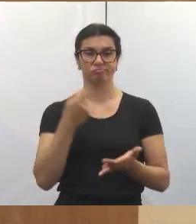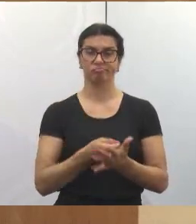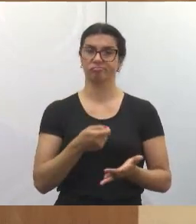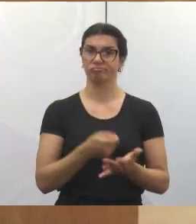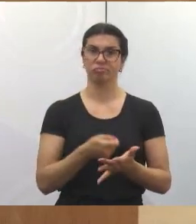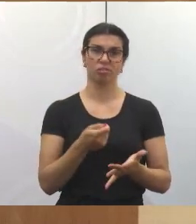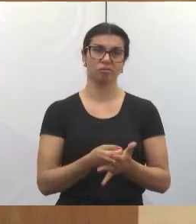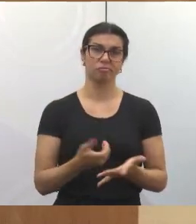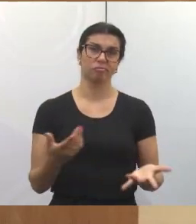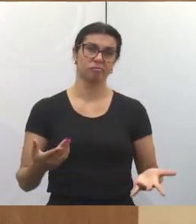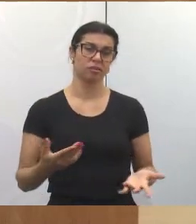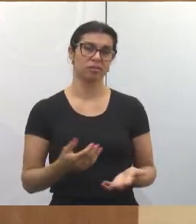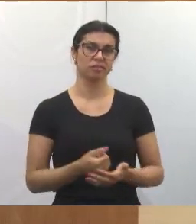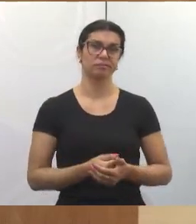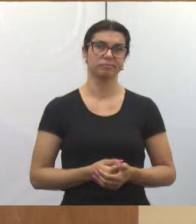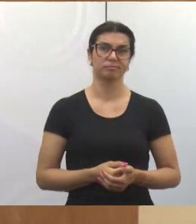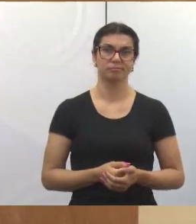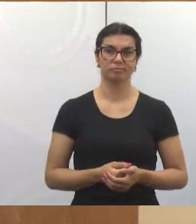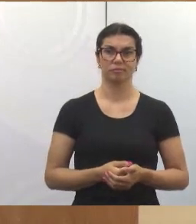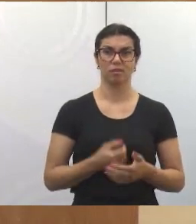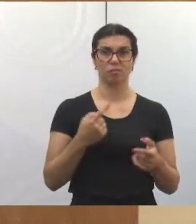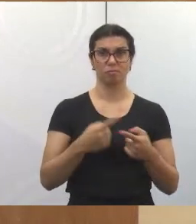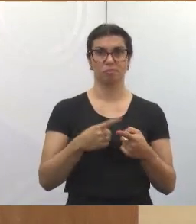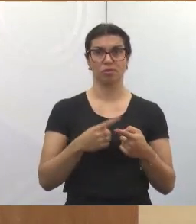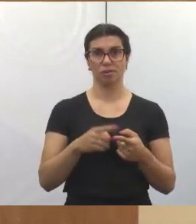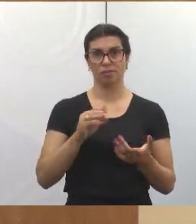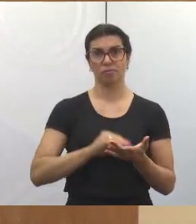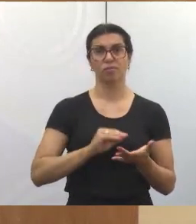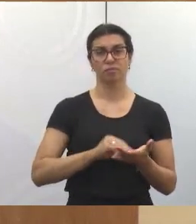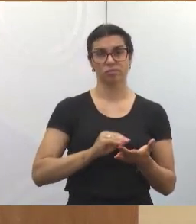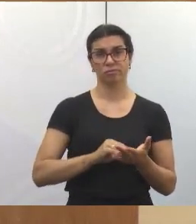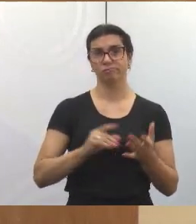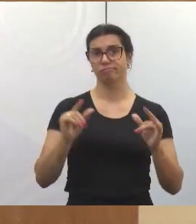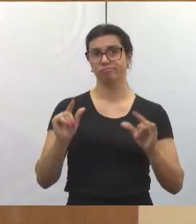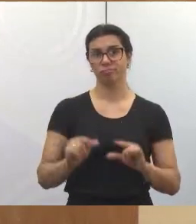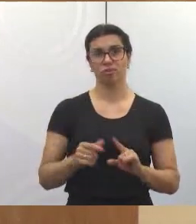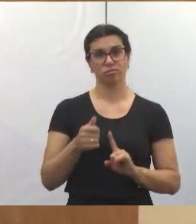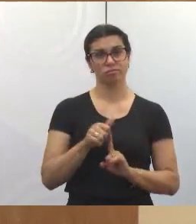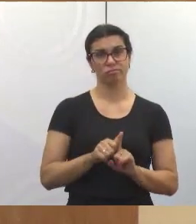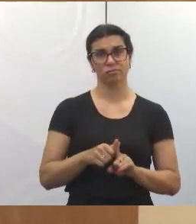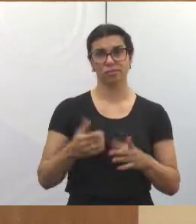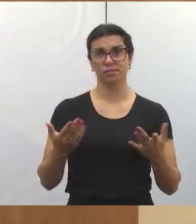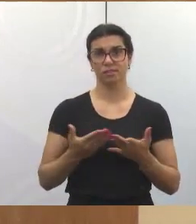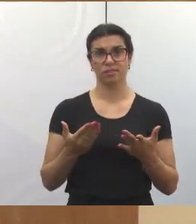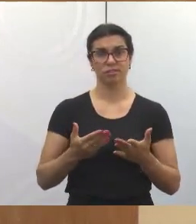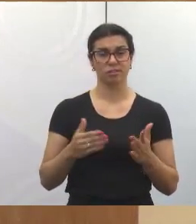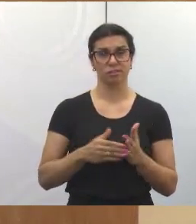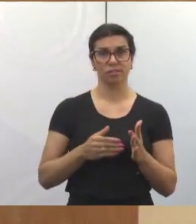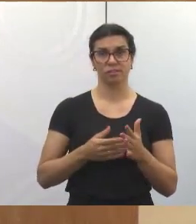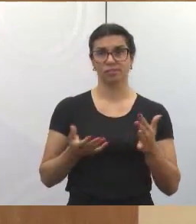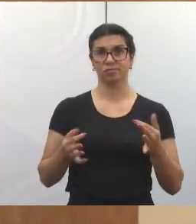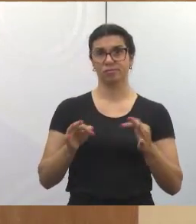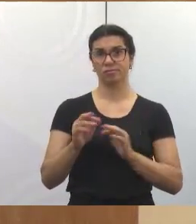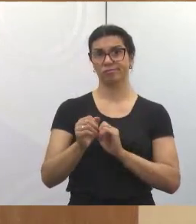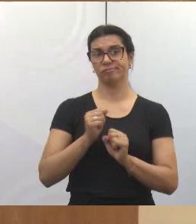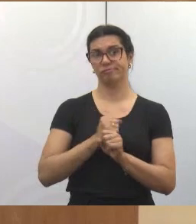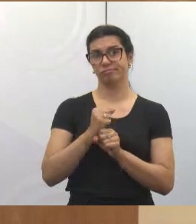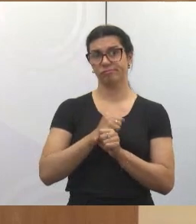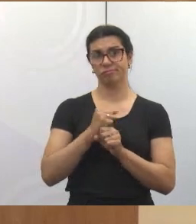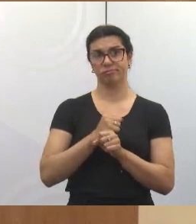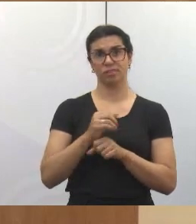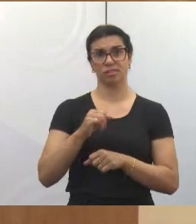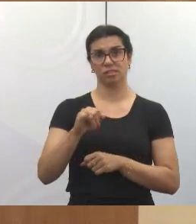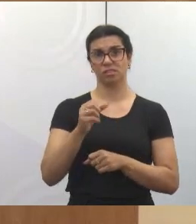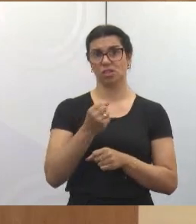faça. Porque falta tão pouco para terminar o governo e não tem nem como a gente fazer essa cobrança aqui. Se não fez em oito anos,